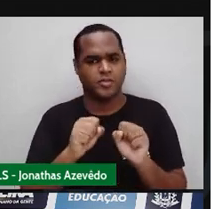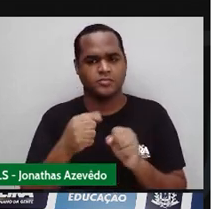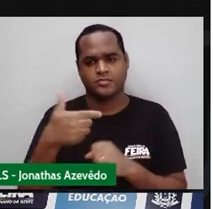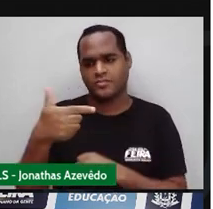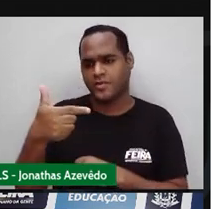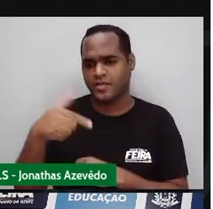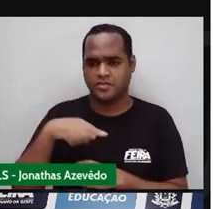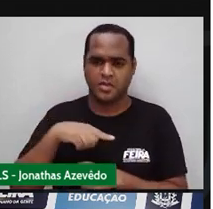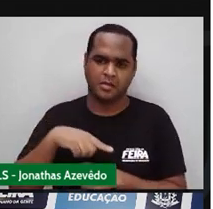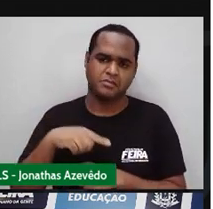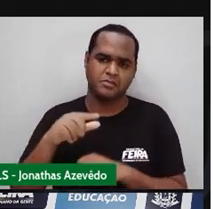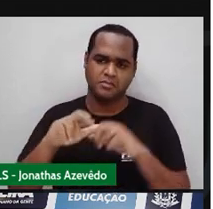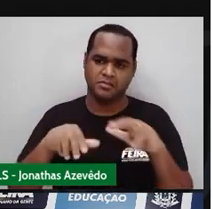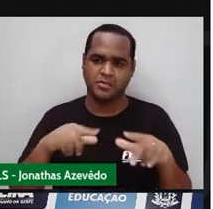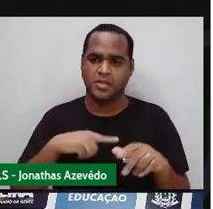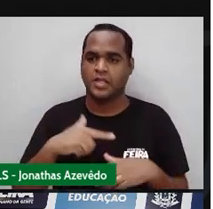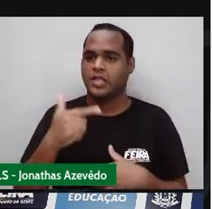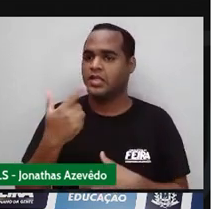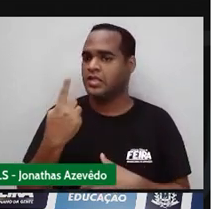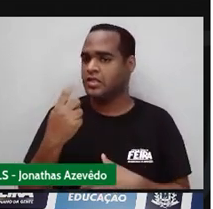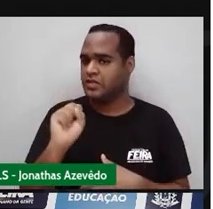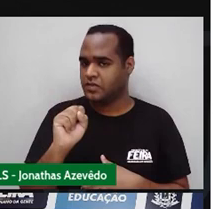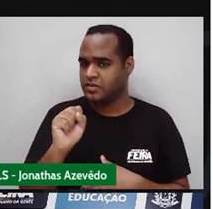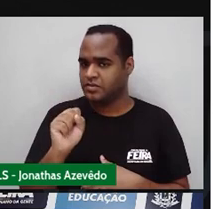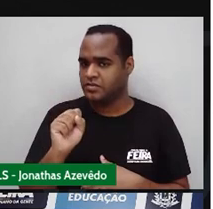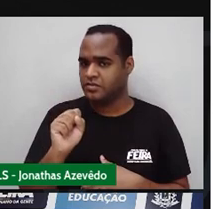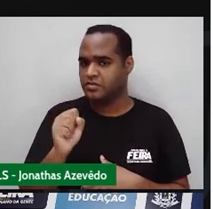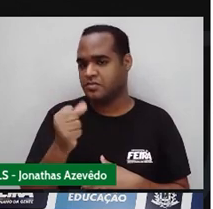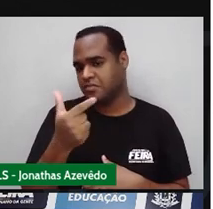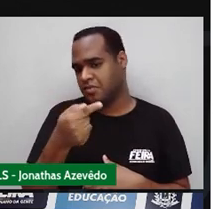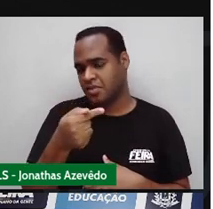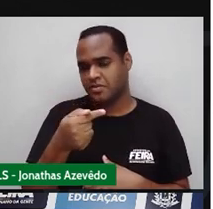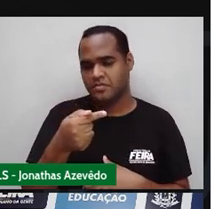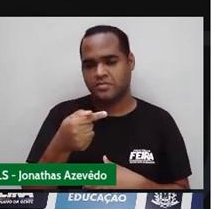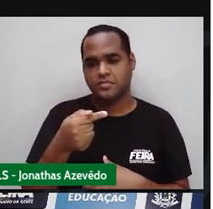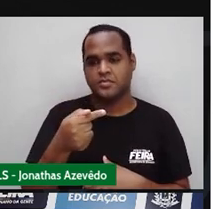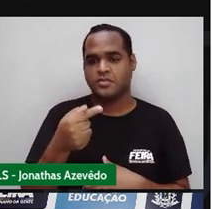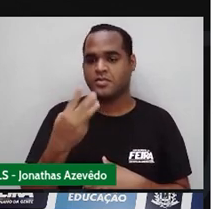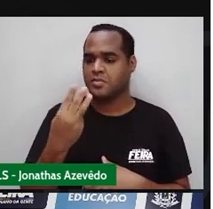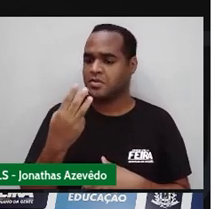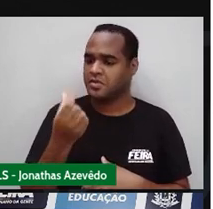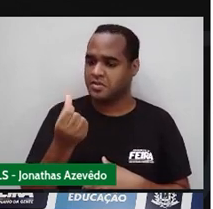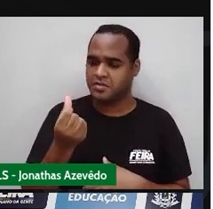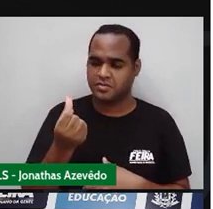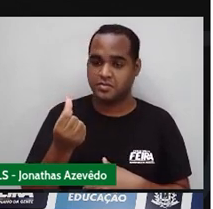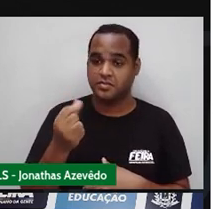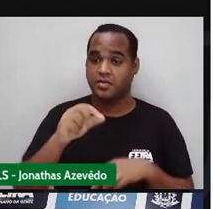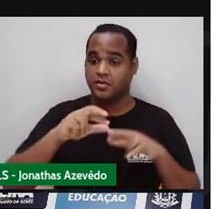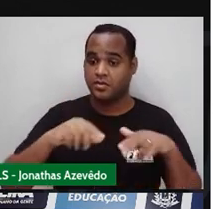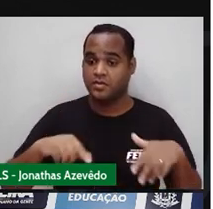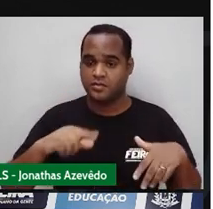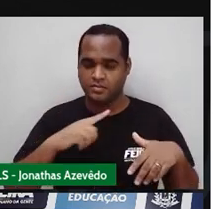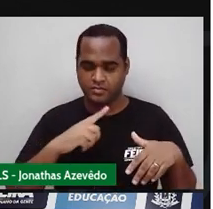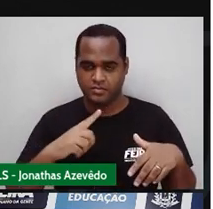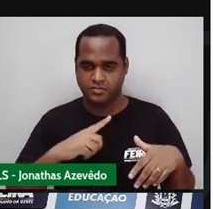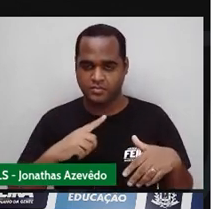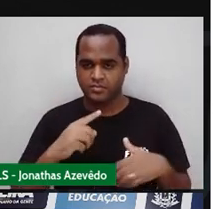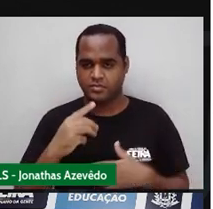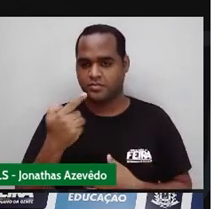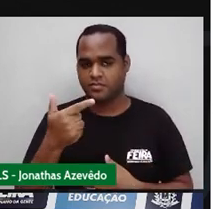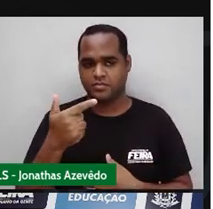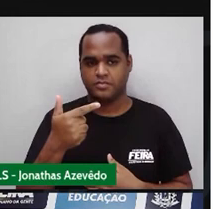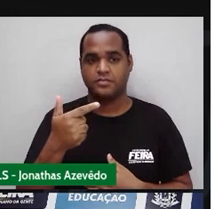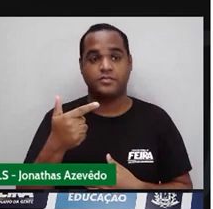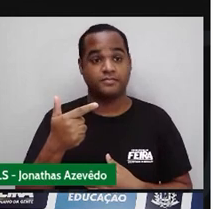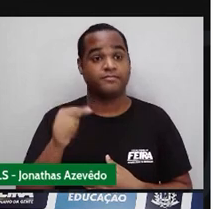algarismos Por exemplo 18 27 36 Esses números Tem dois algarismos O que você